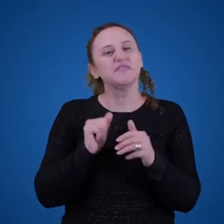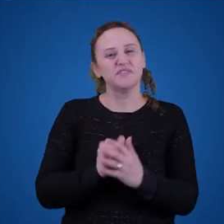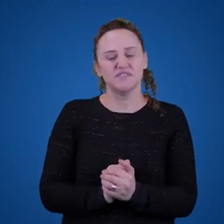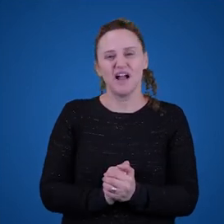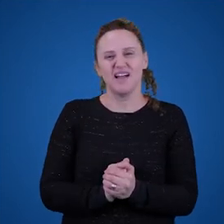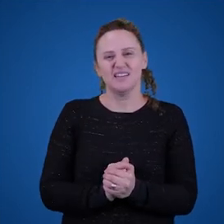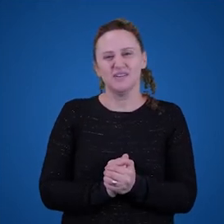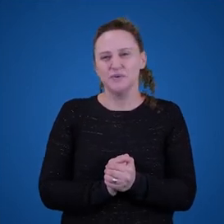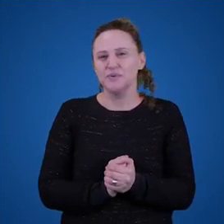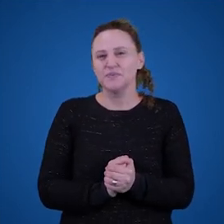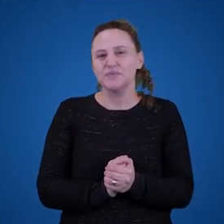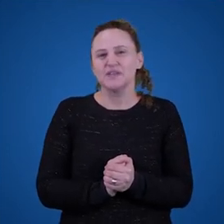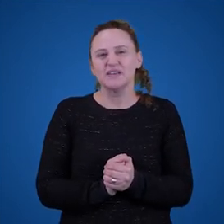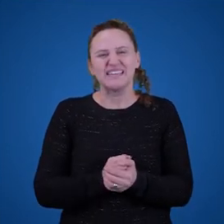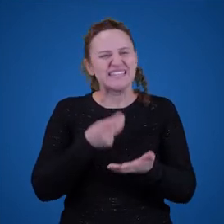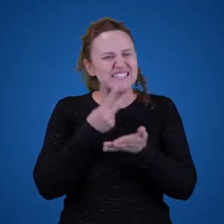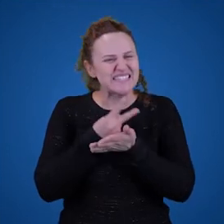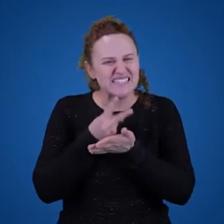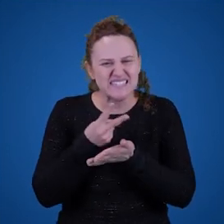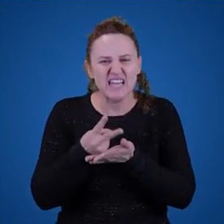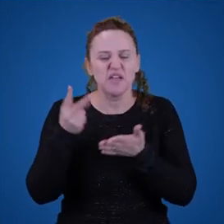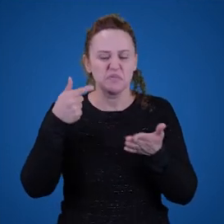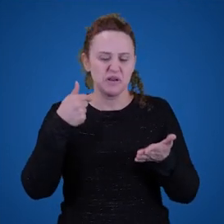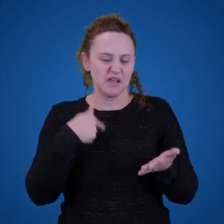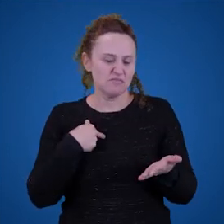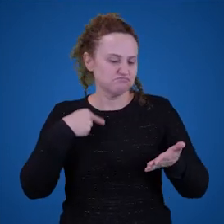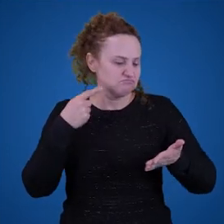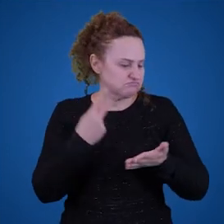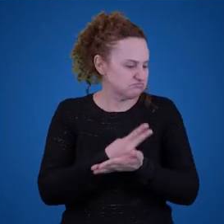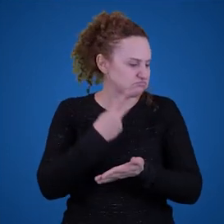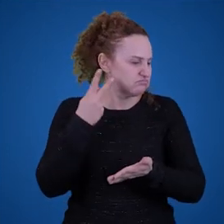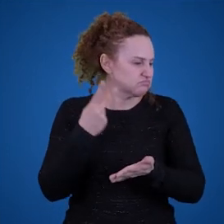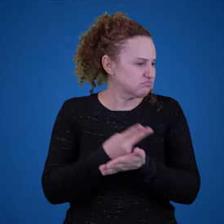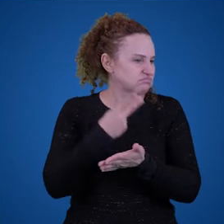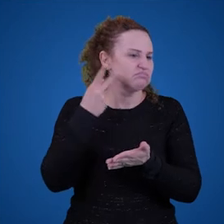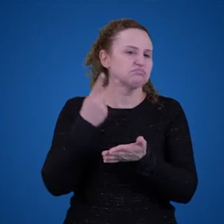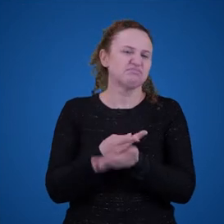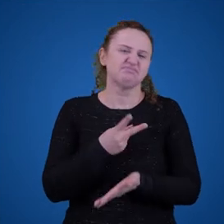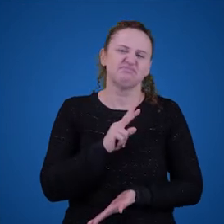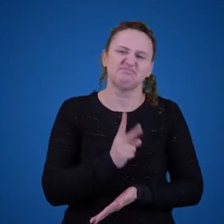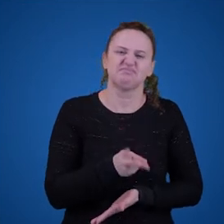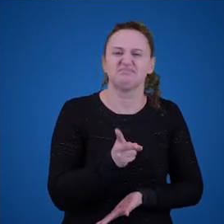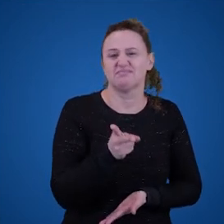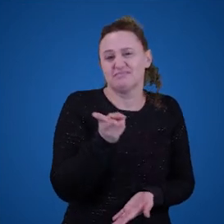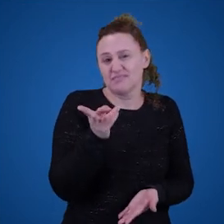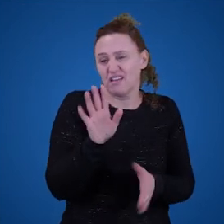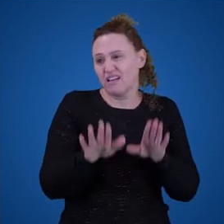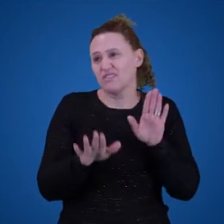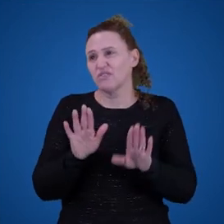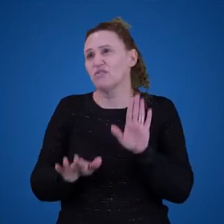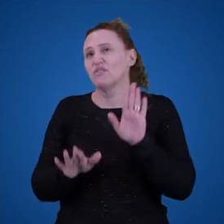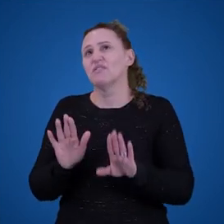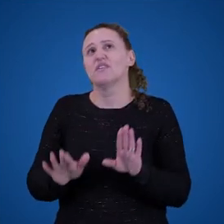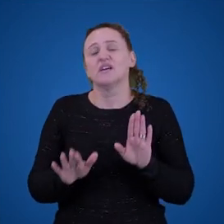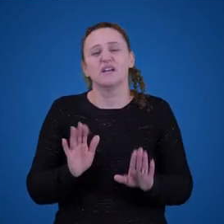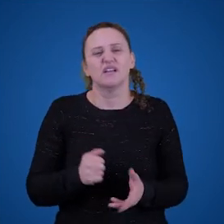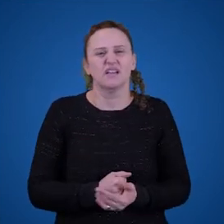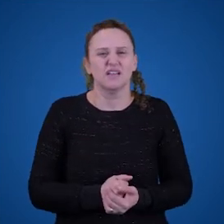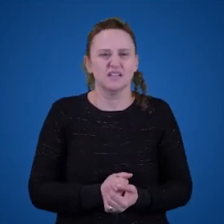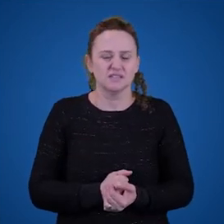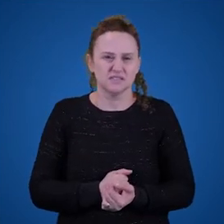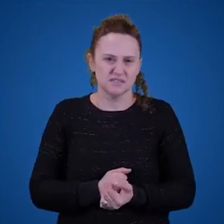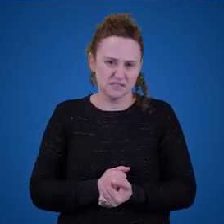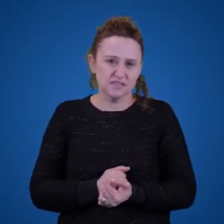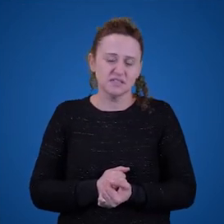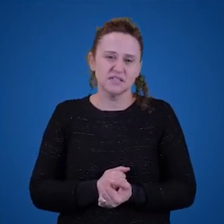cometendo os mesmos erros. E reparem que diferença interessante. Então, nem sempre o significado daquilo que é dito